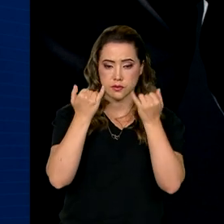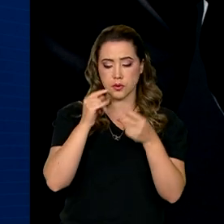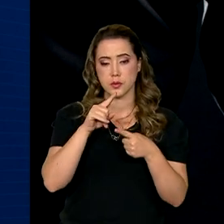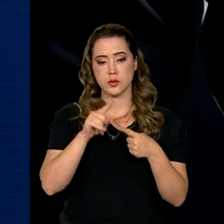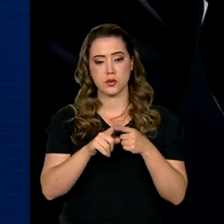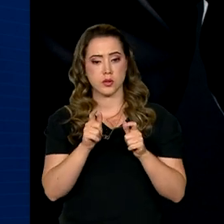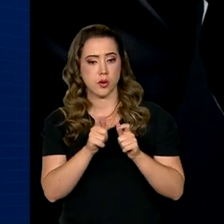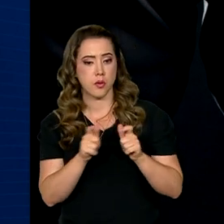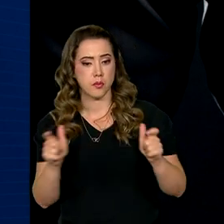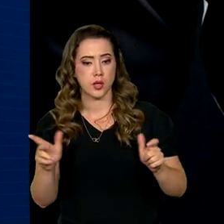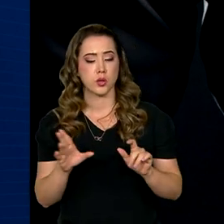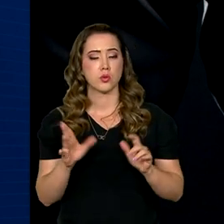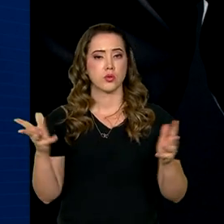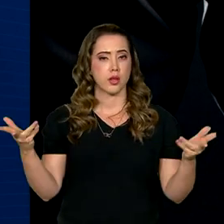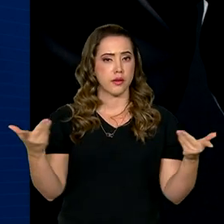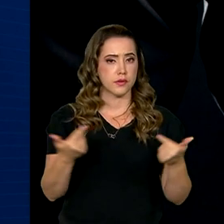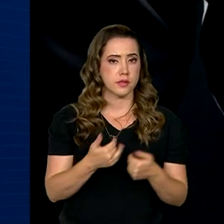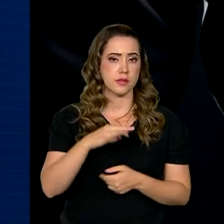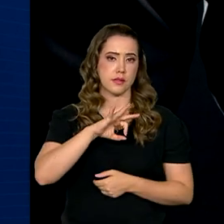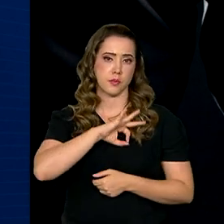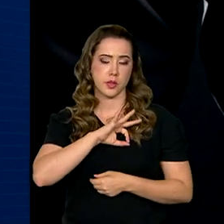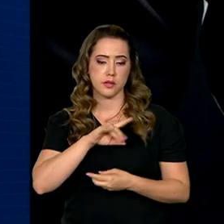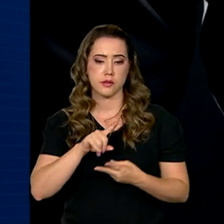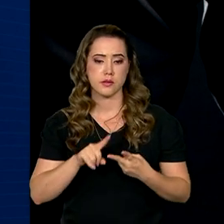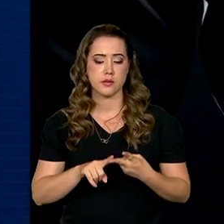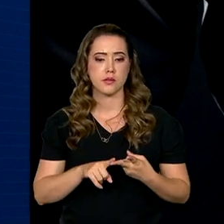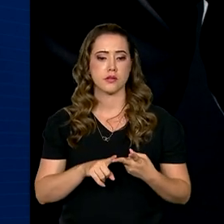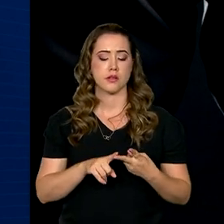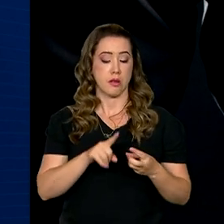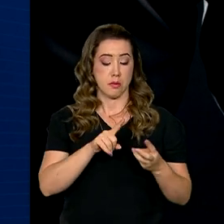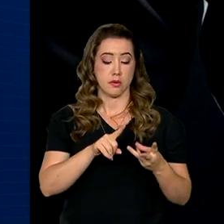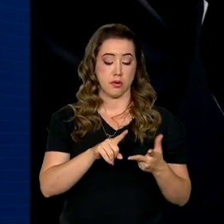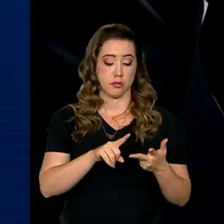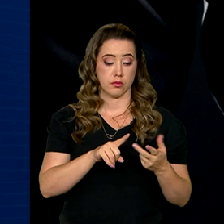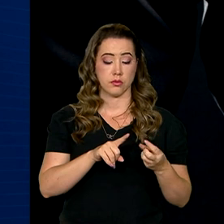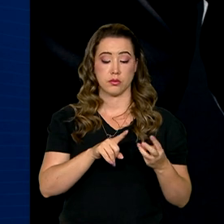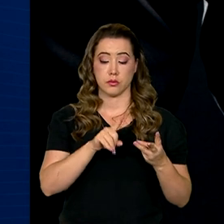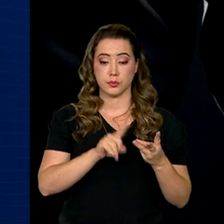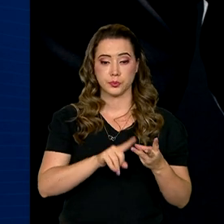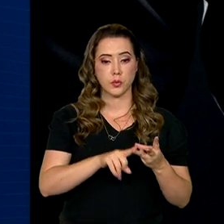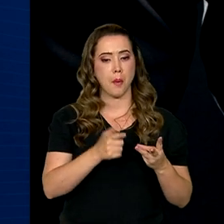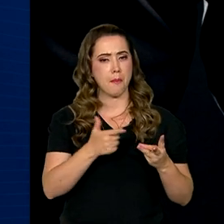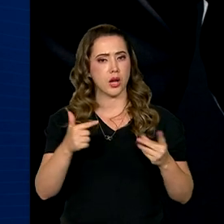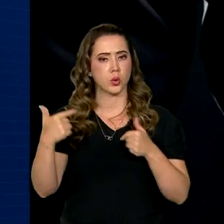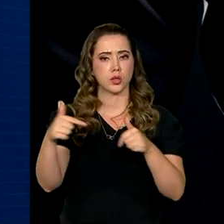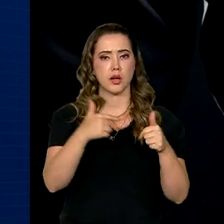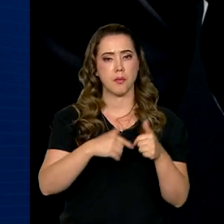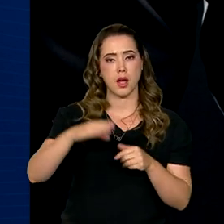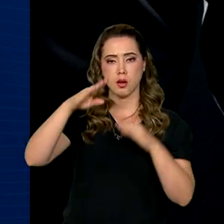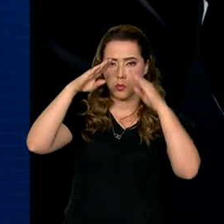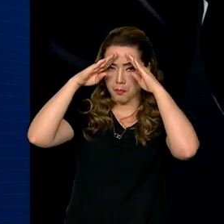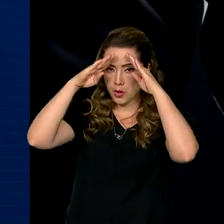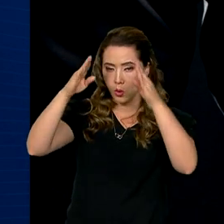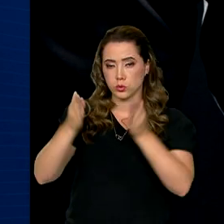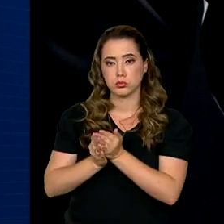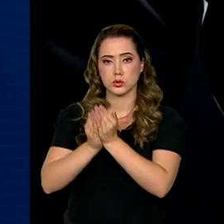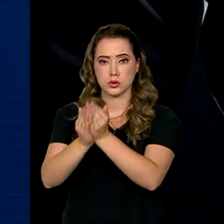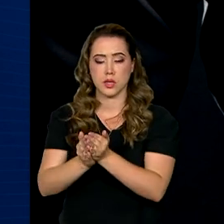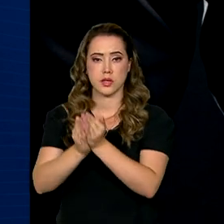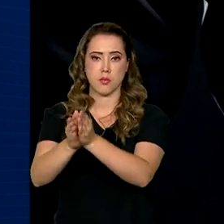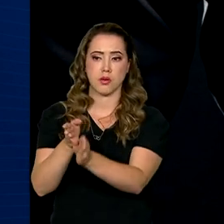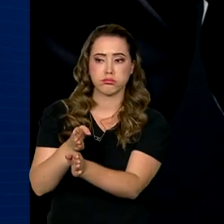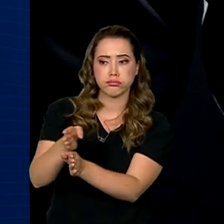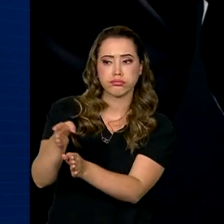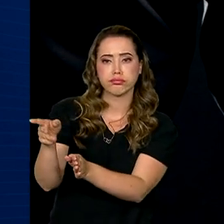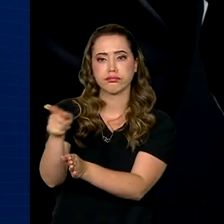eficiência dos órgãos policiais, maior atuação em portos, aeroportos, fronteiras e divisas,